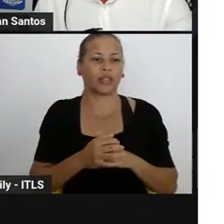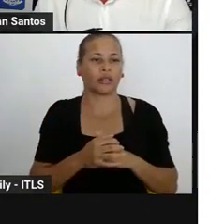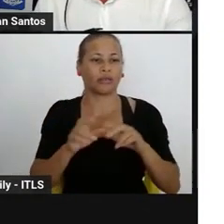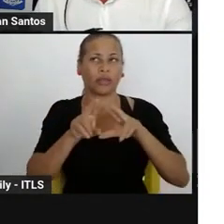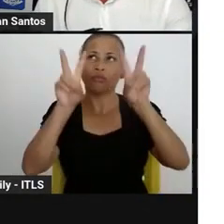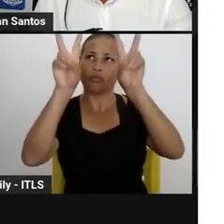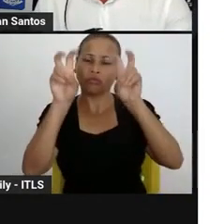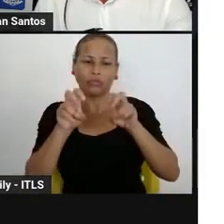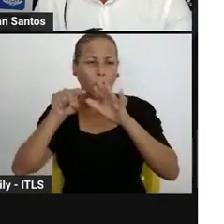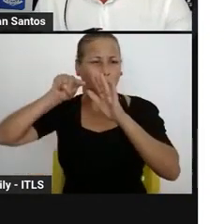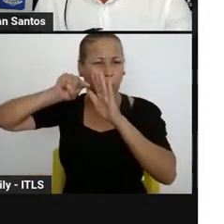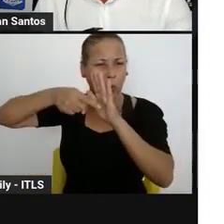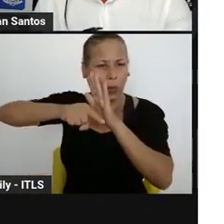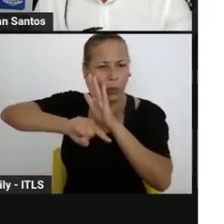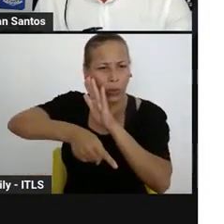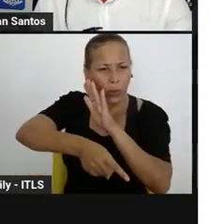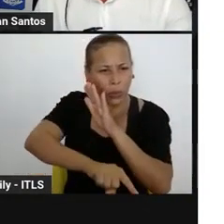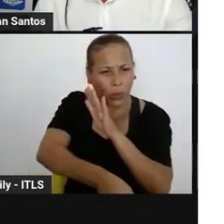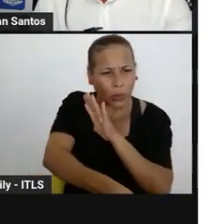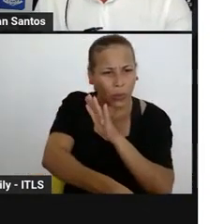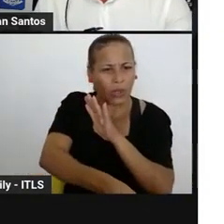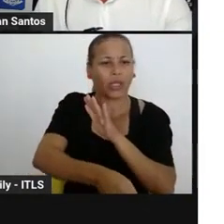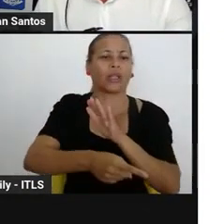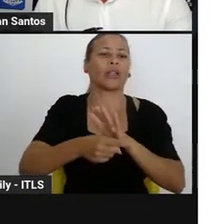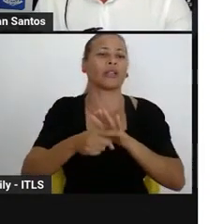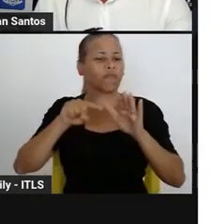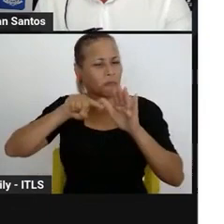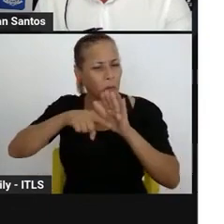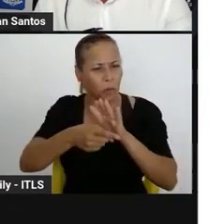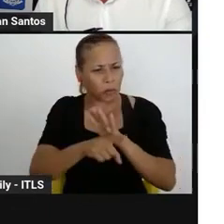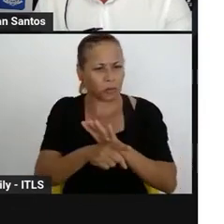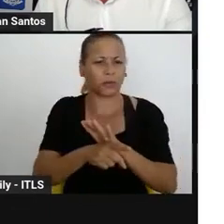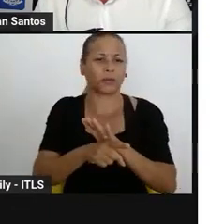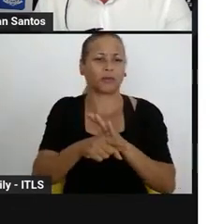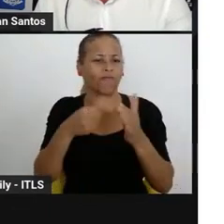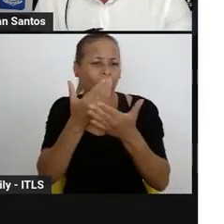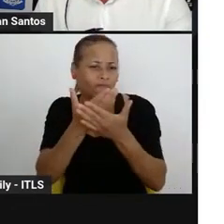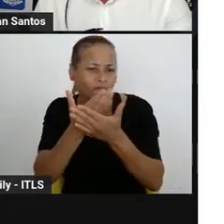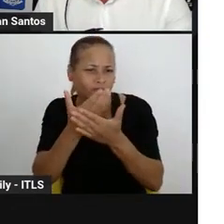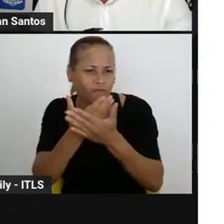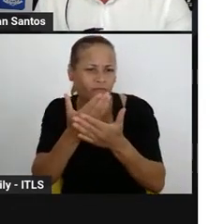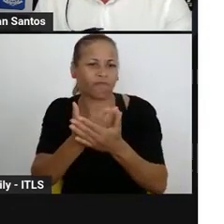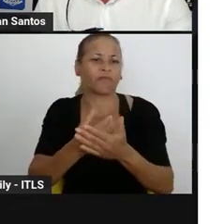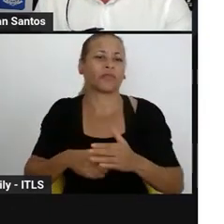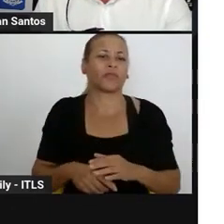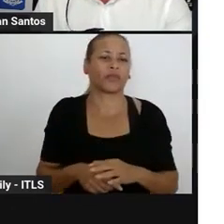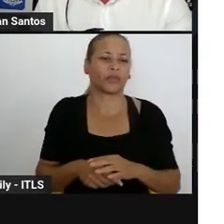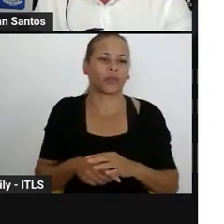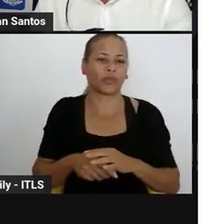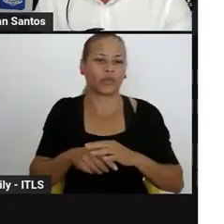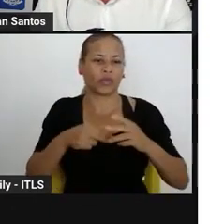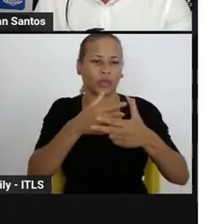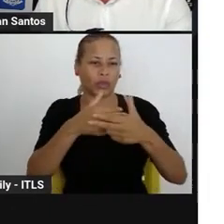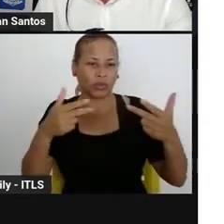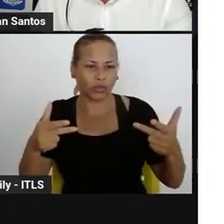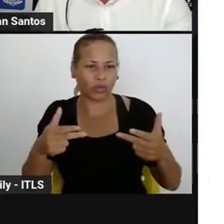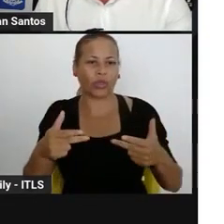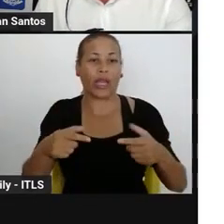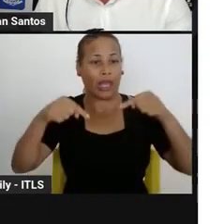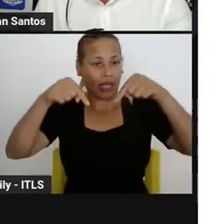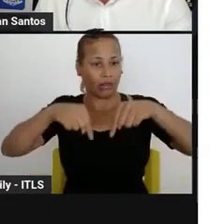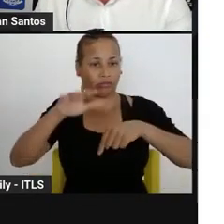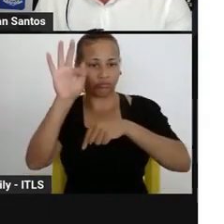aprofundando as questões sobre unidade de conservação, agenda 23, preservação do patrimônio público,